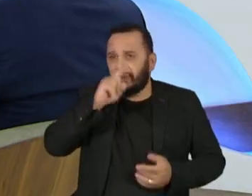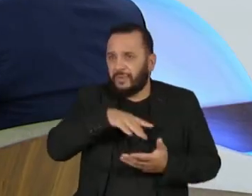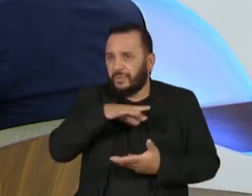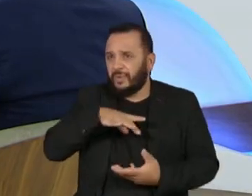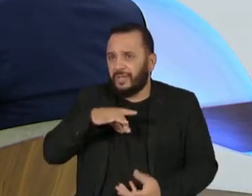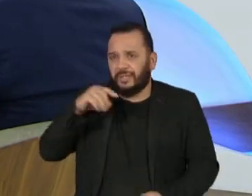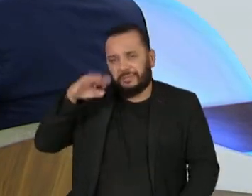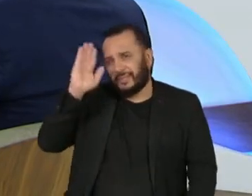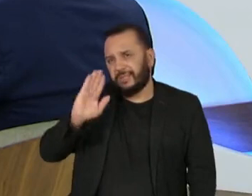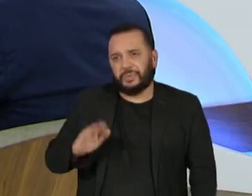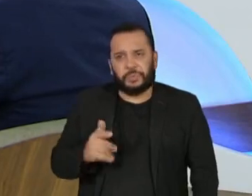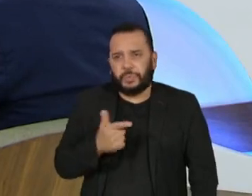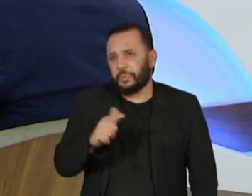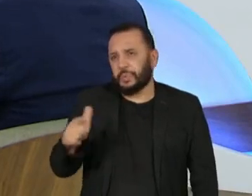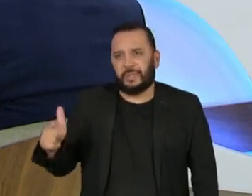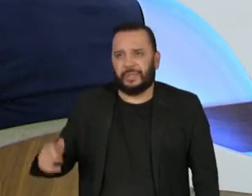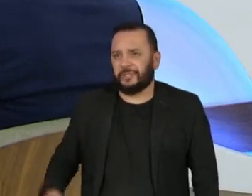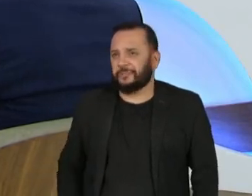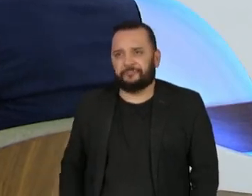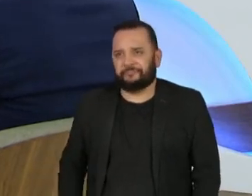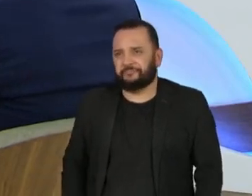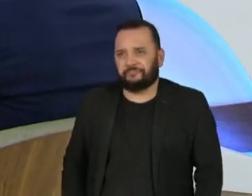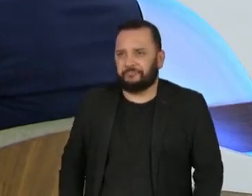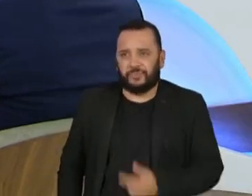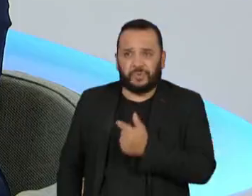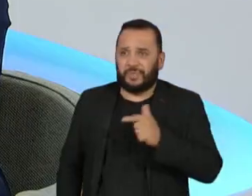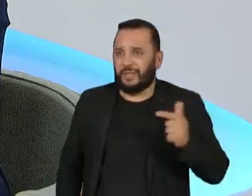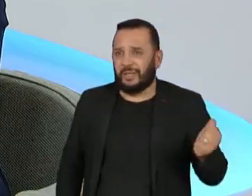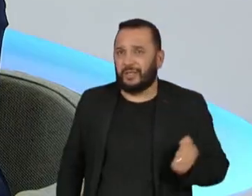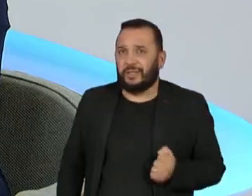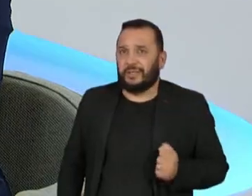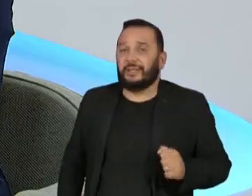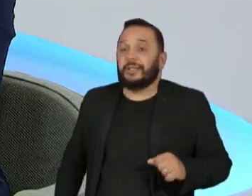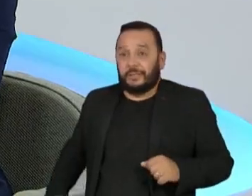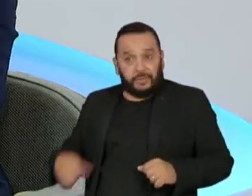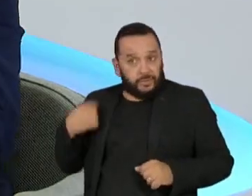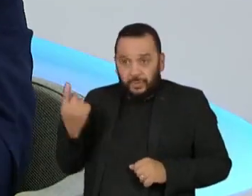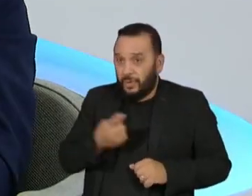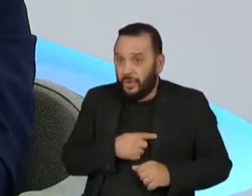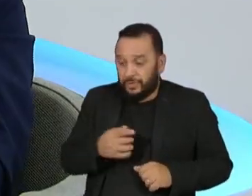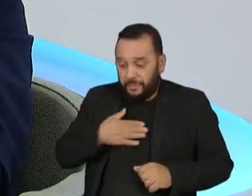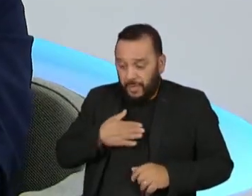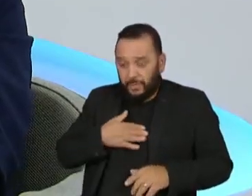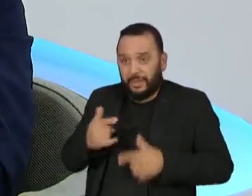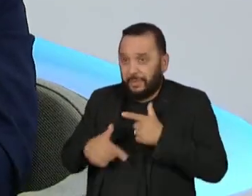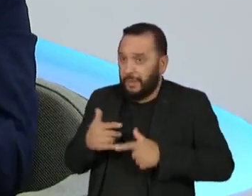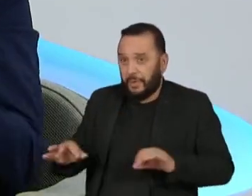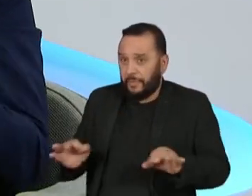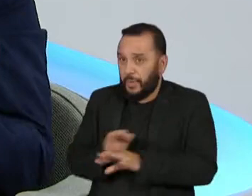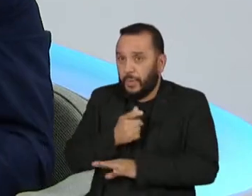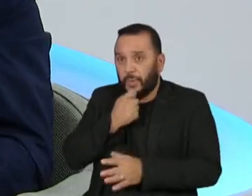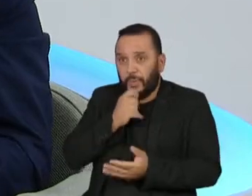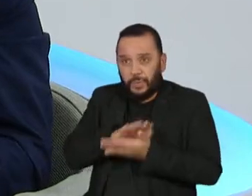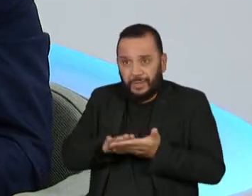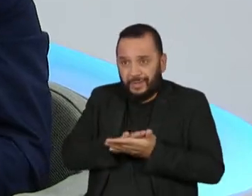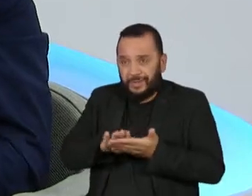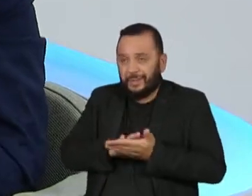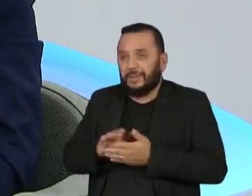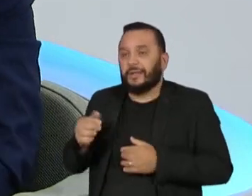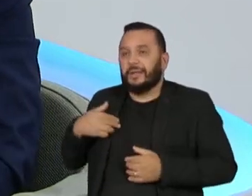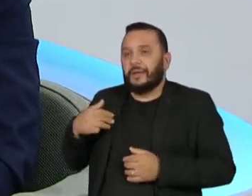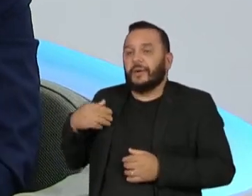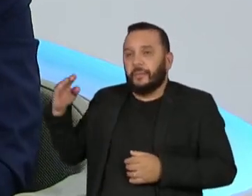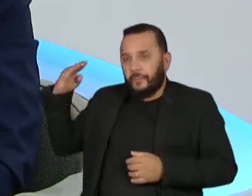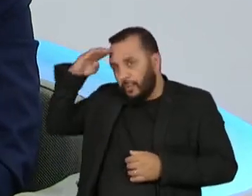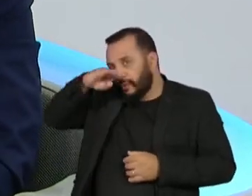democracia brasileira e espero também, nós nem terminamos os nossos mandatos ainda, que o presidente Bolsonaro, sendo ex-presidente,